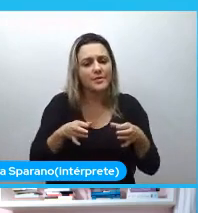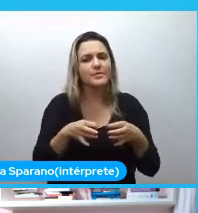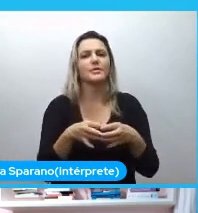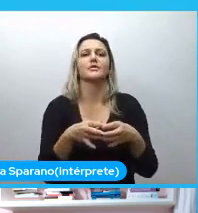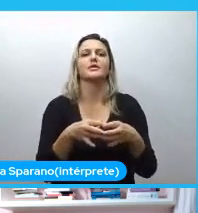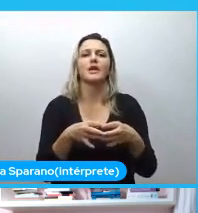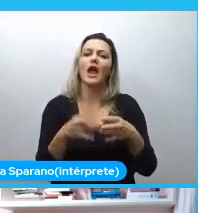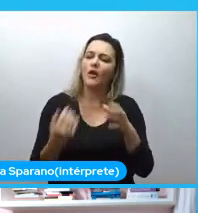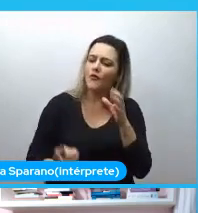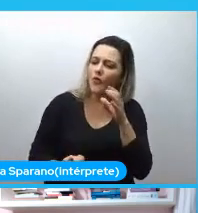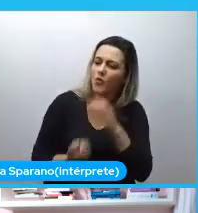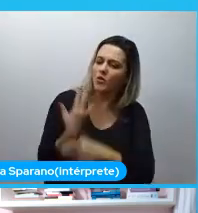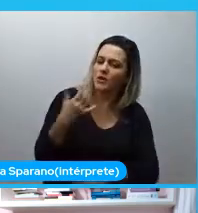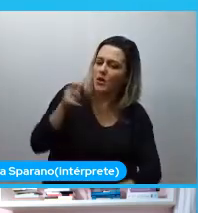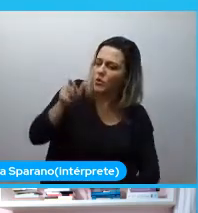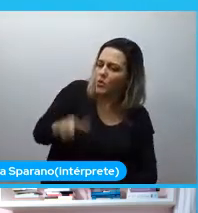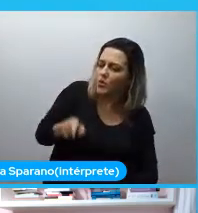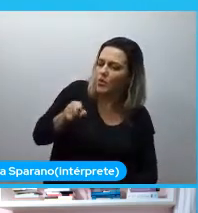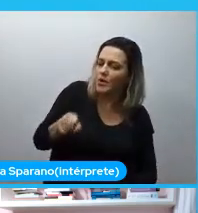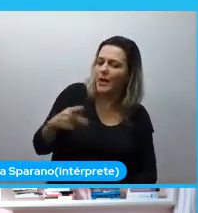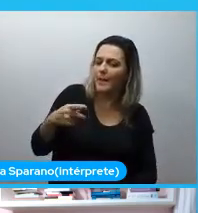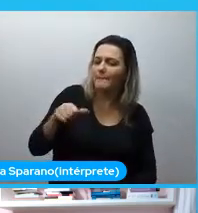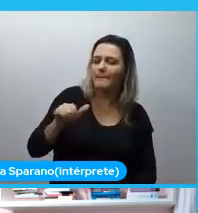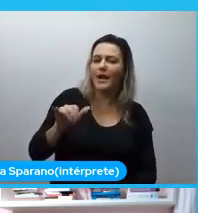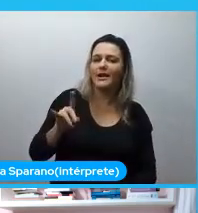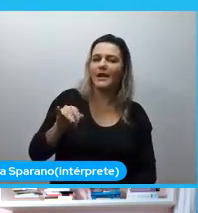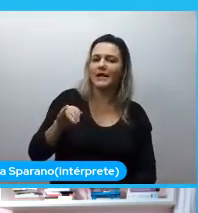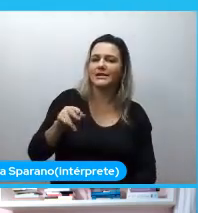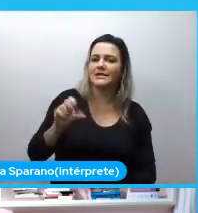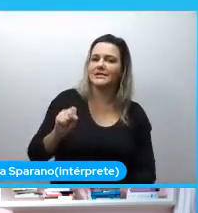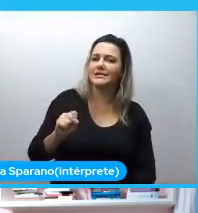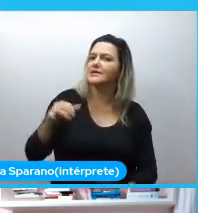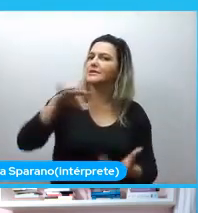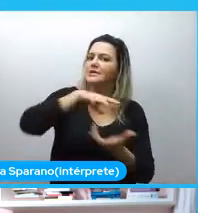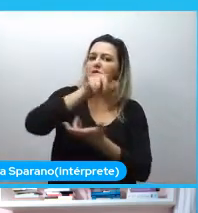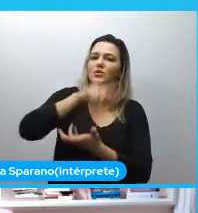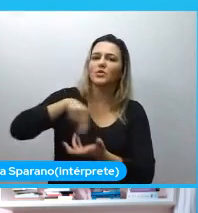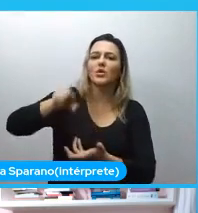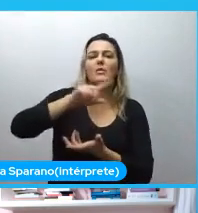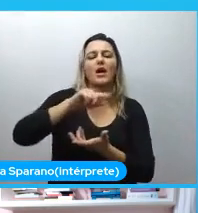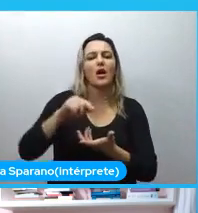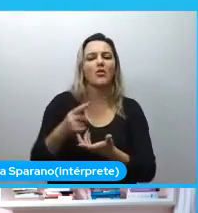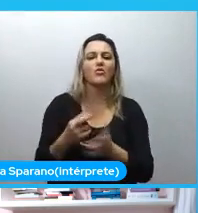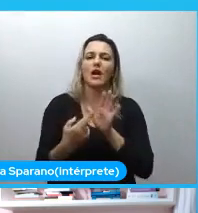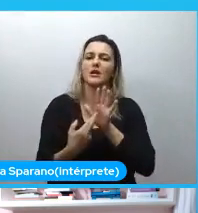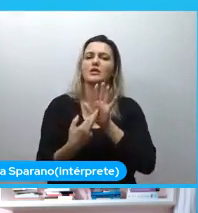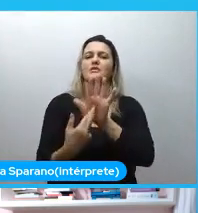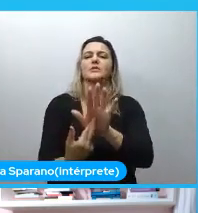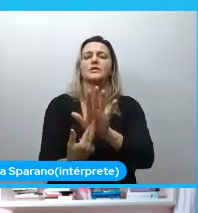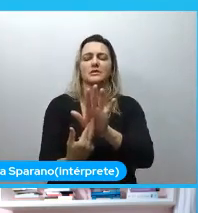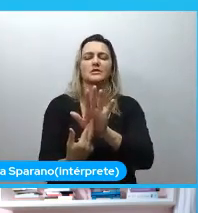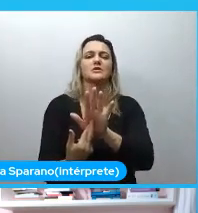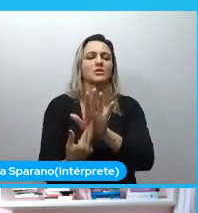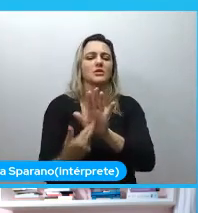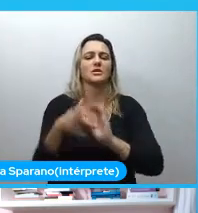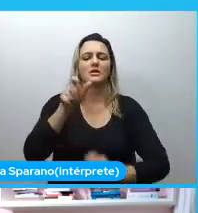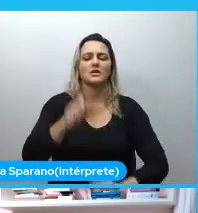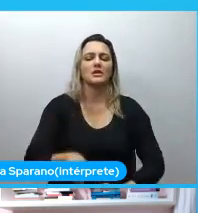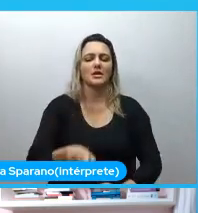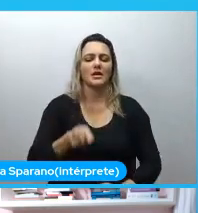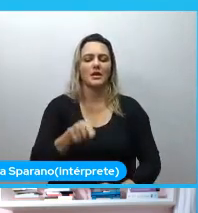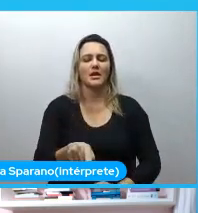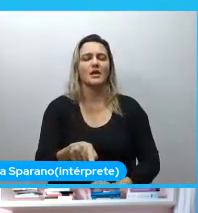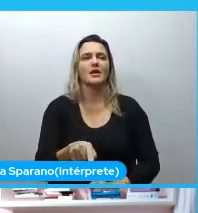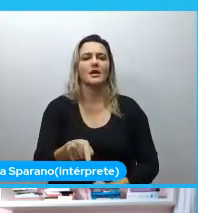fundadora do Pilates Global. Eles chamaram a atual representante, naquela época, atual representante do Pilates.